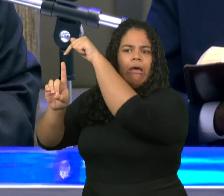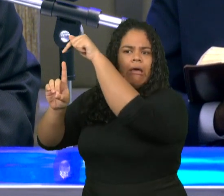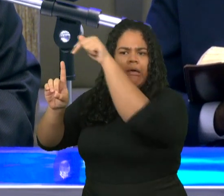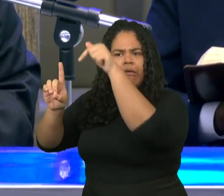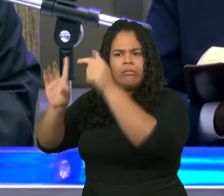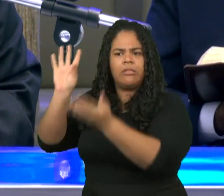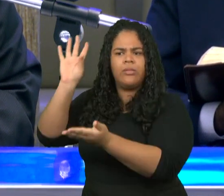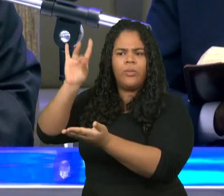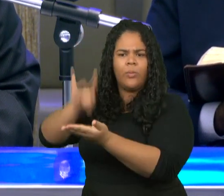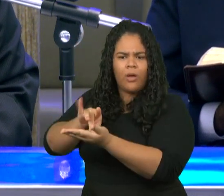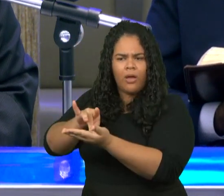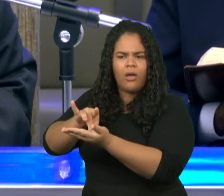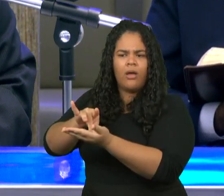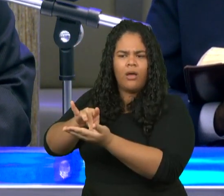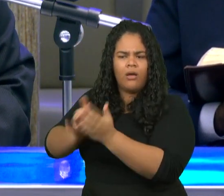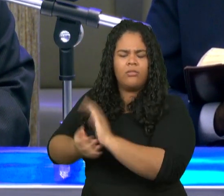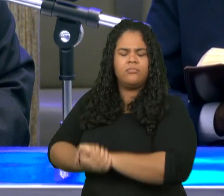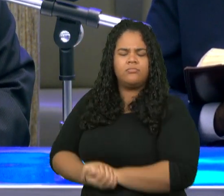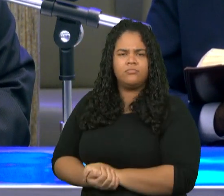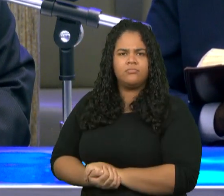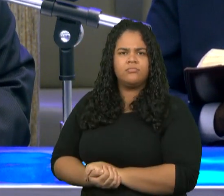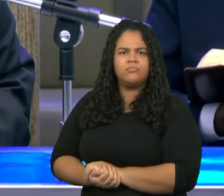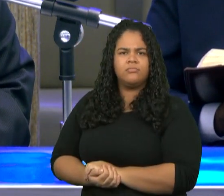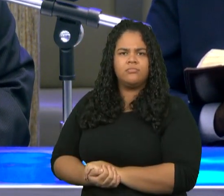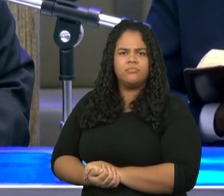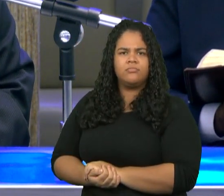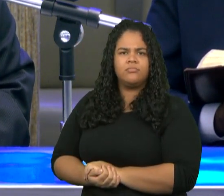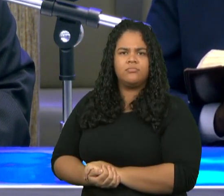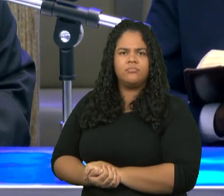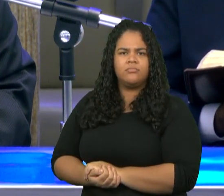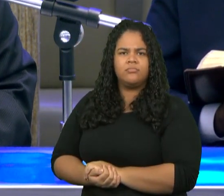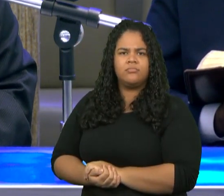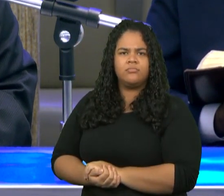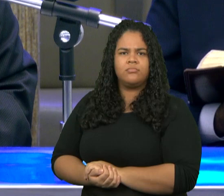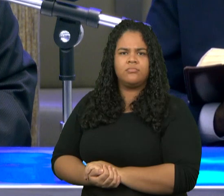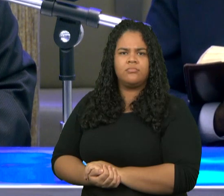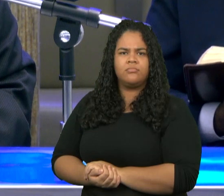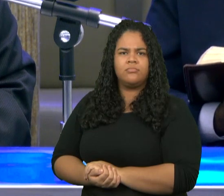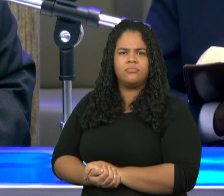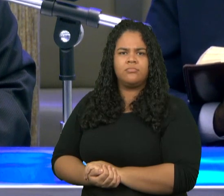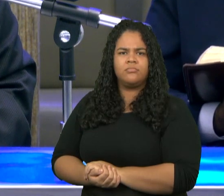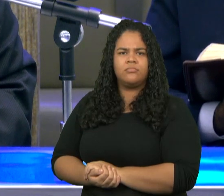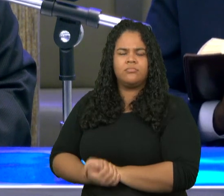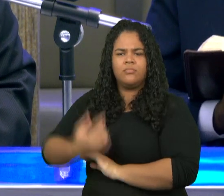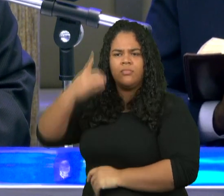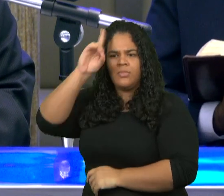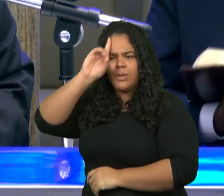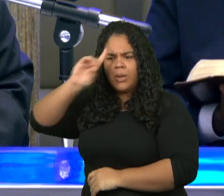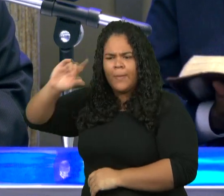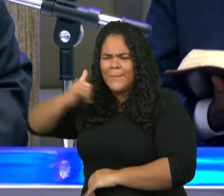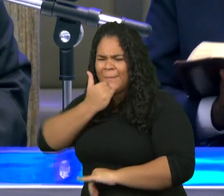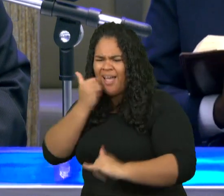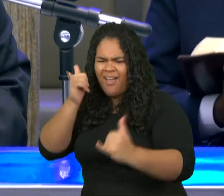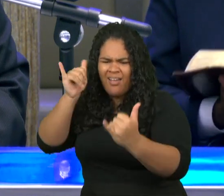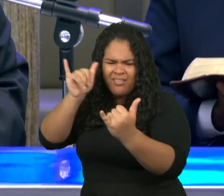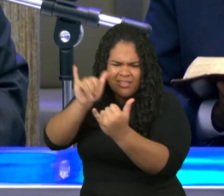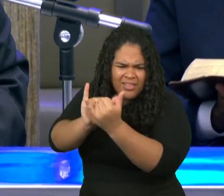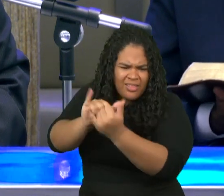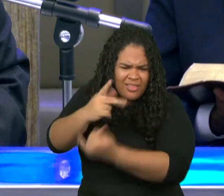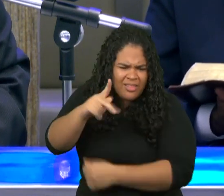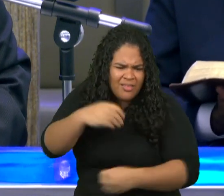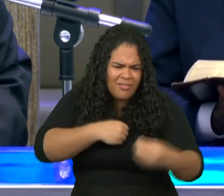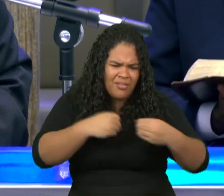Deus zeloso santo e zeloso que não perdoará a vossa transgressão nem os vossos